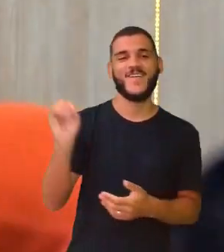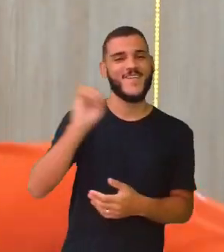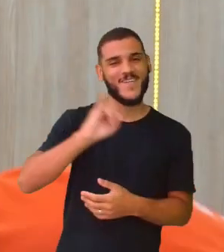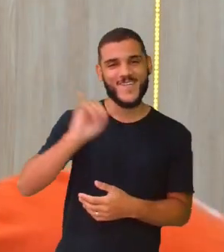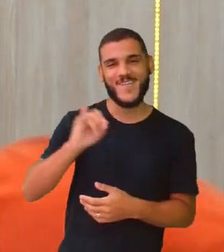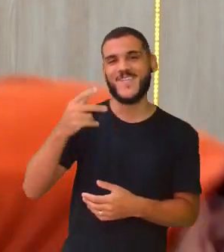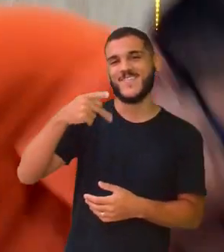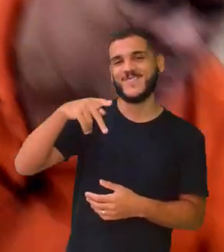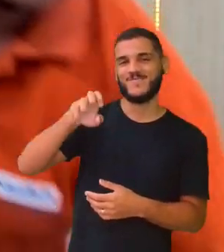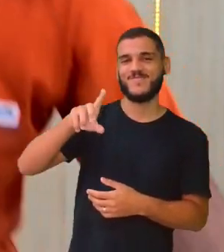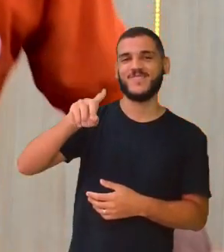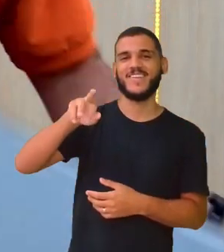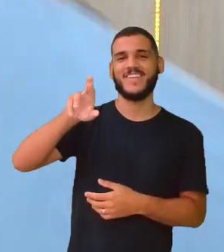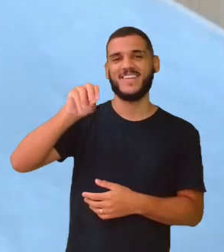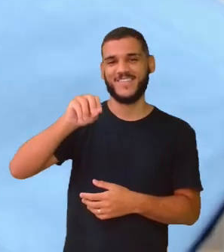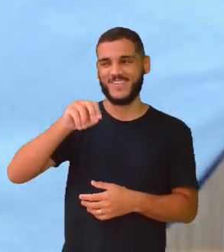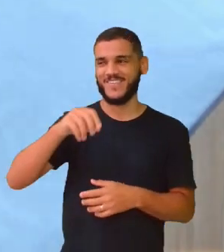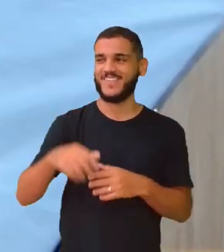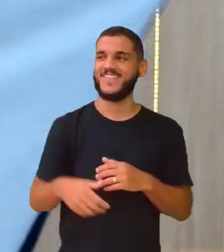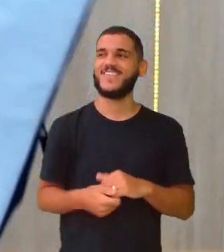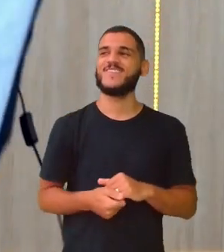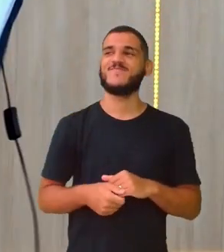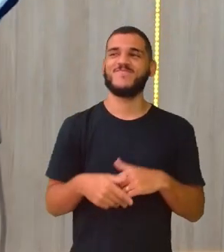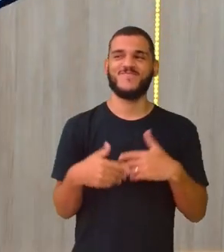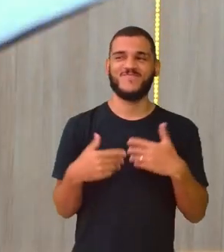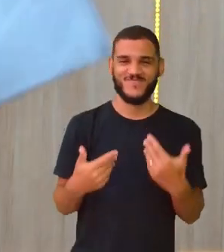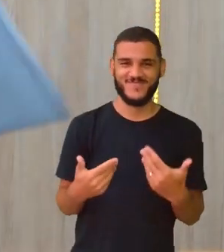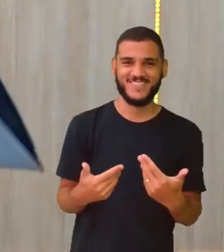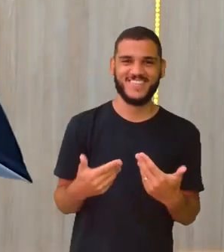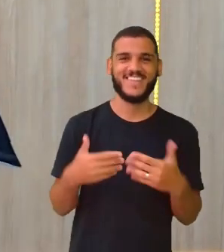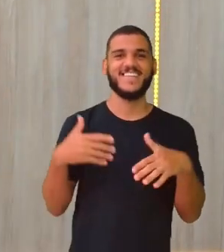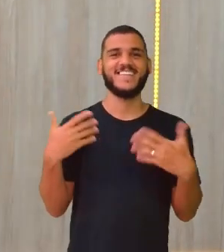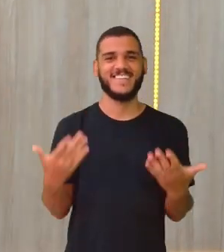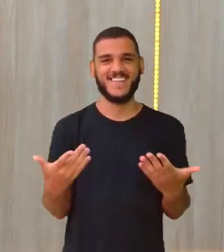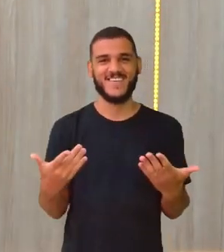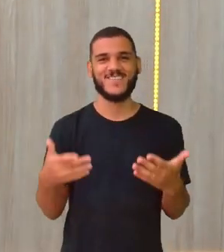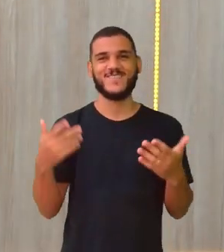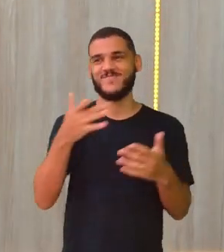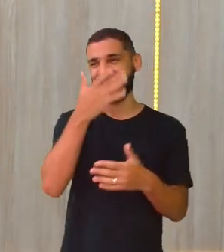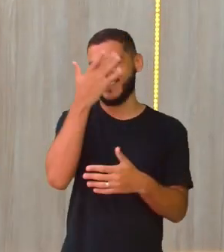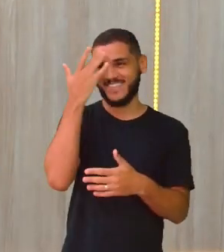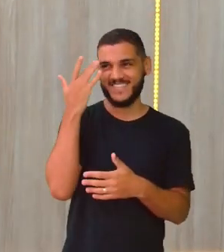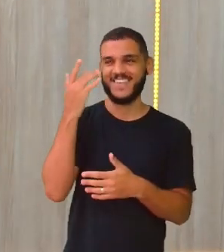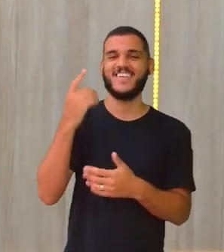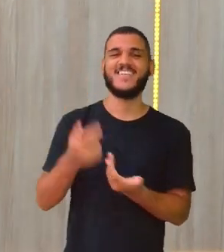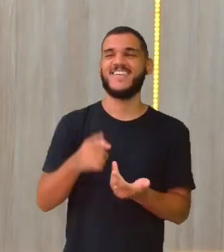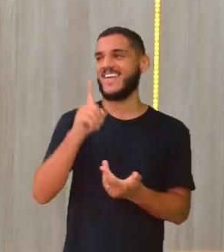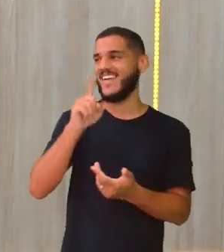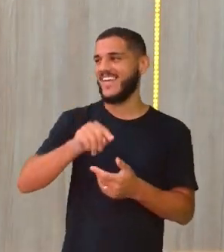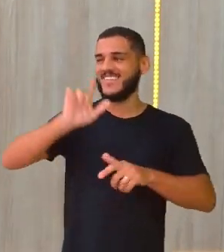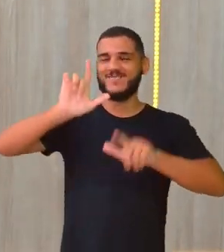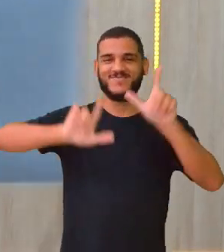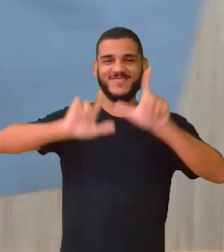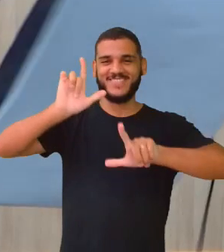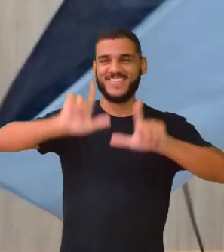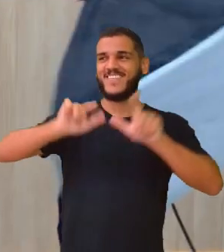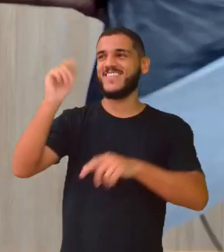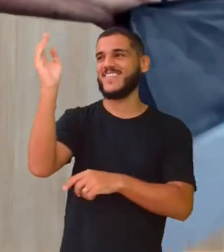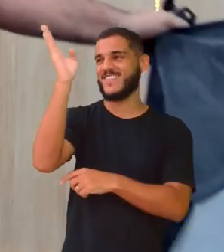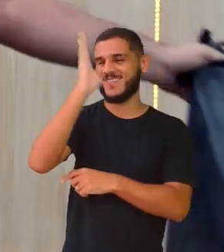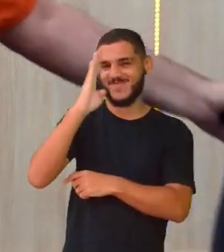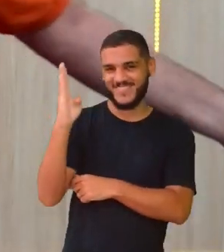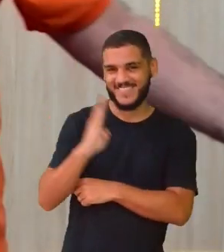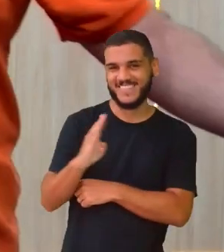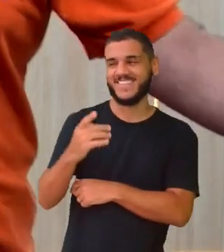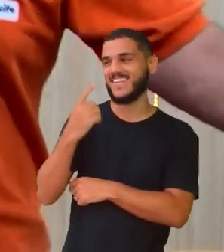Nós, Olha, desmistificando a TV brasileira. Olha aqui, ó. Isso é a televisão brasileira. Menino do céu. Tá vendo só? Nem